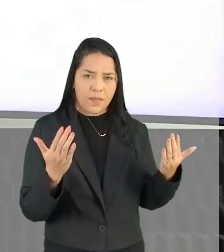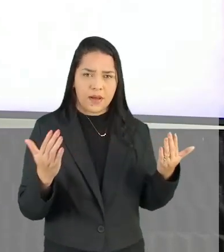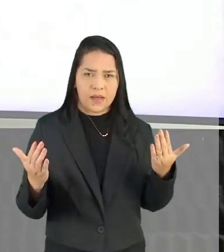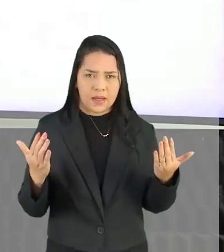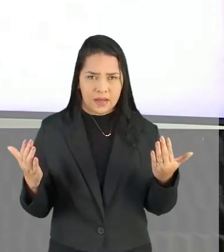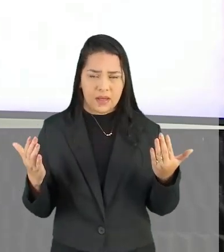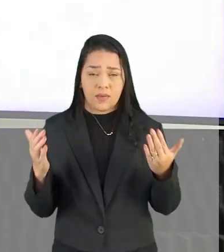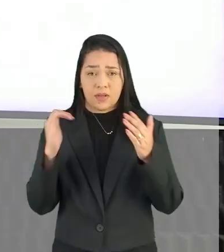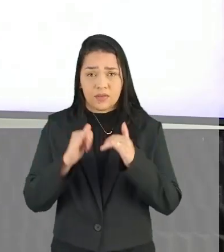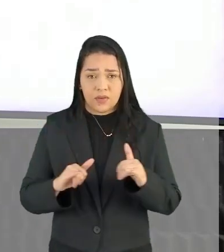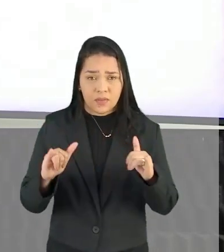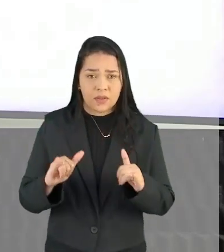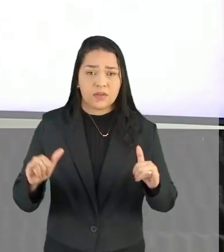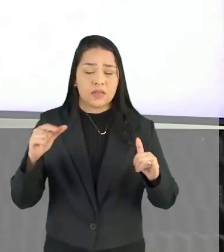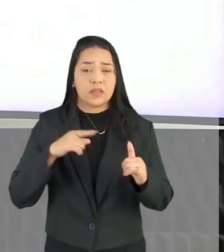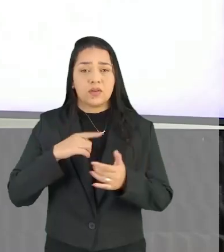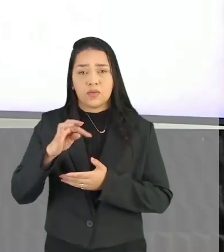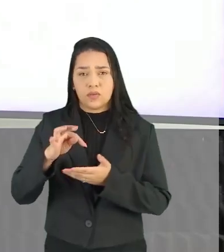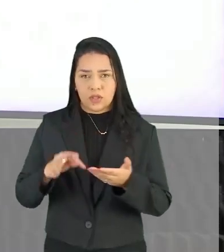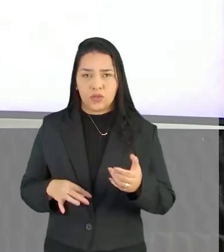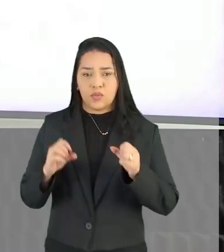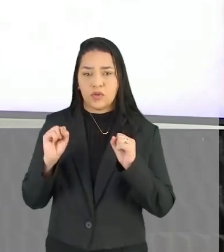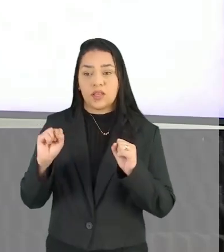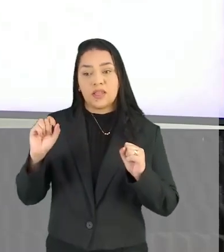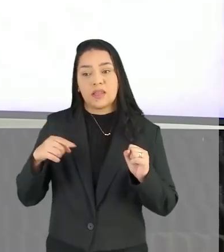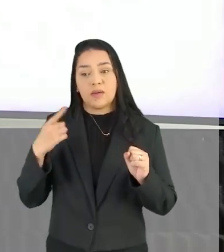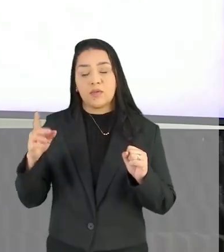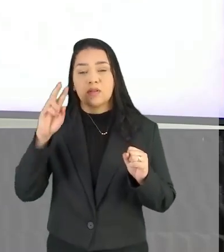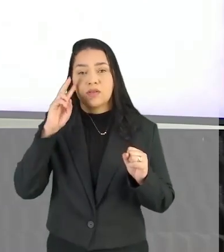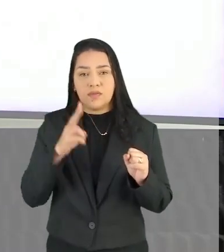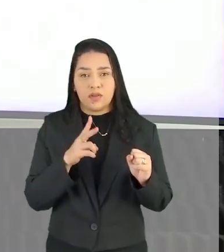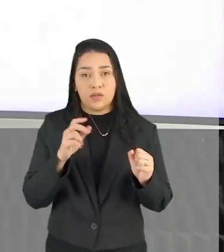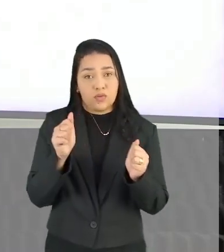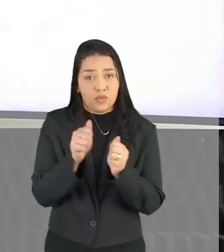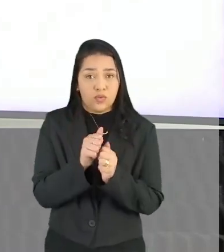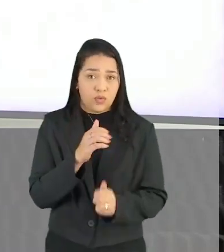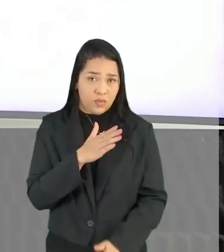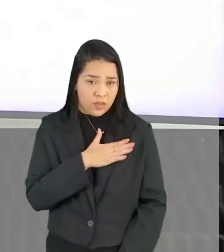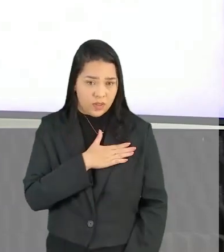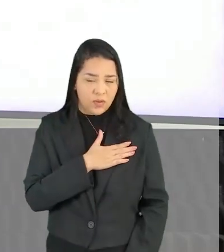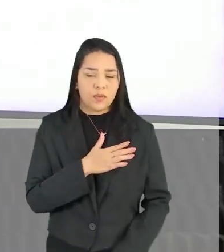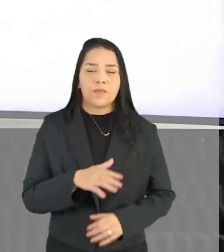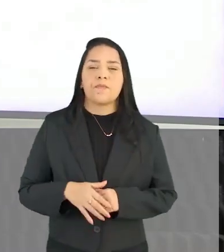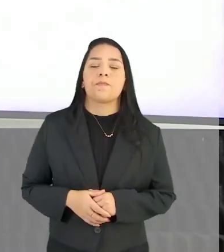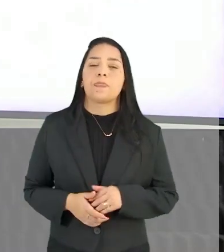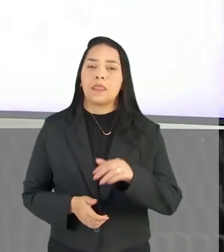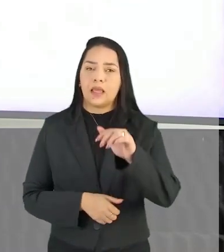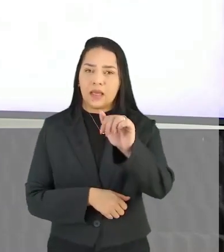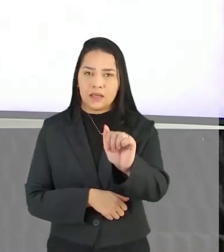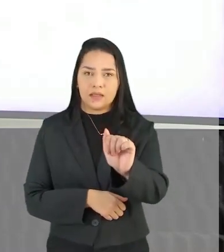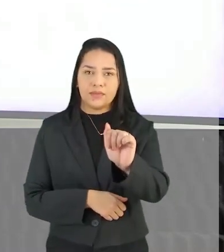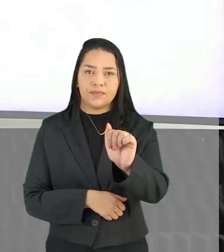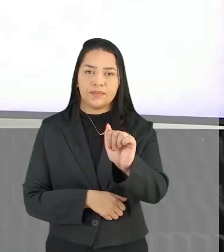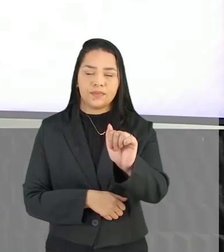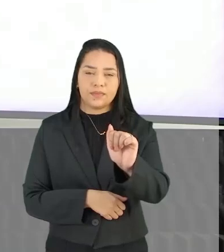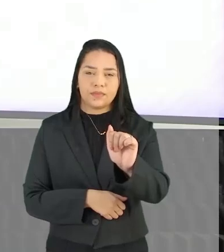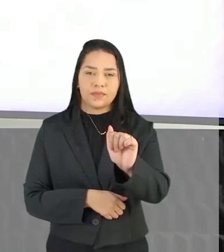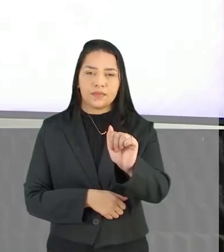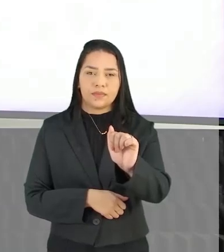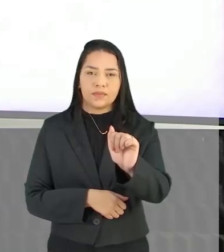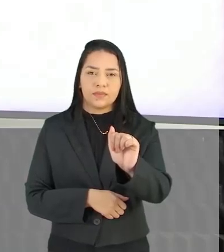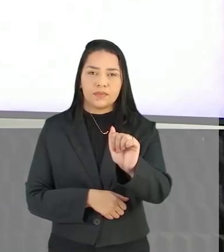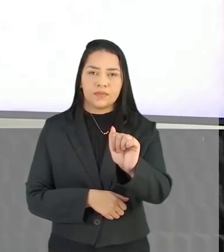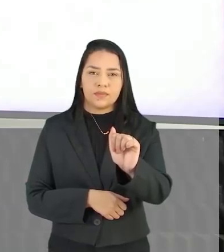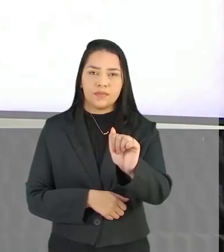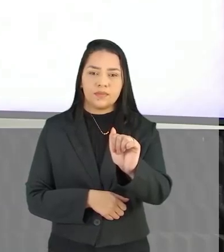alternativas Com as informações Que estão no texto Para poder depois Checar o gabarito Aqui comigo Letra A Esse texto tem como objetivo